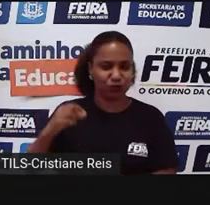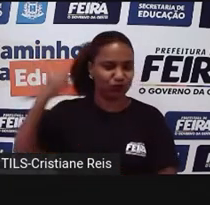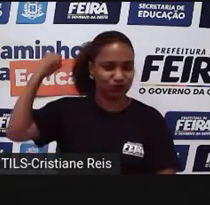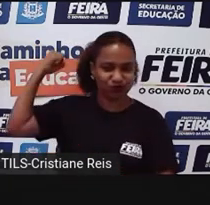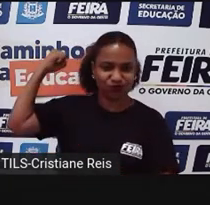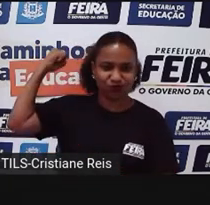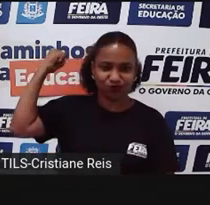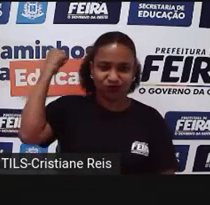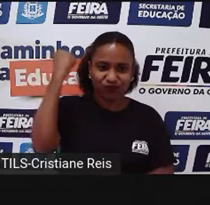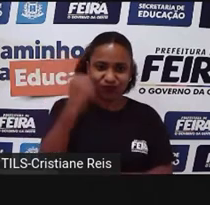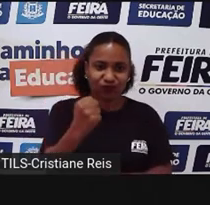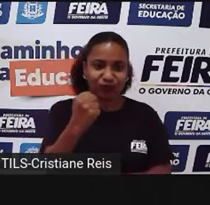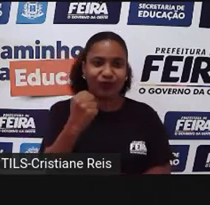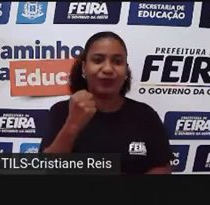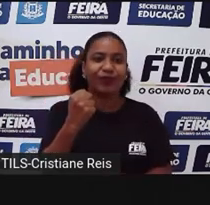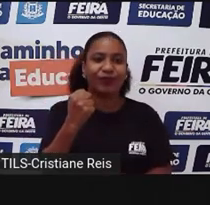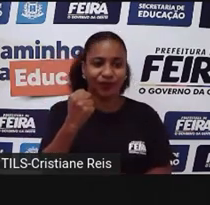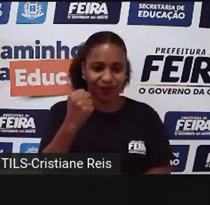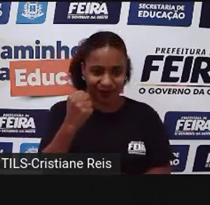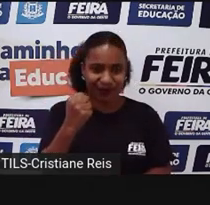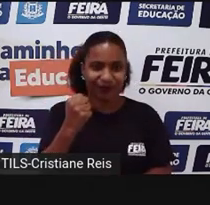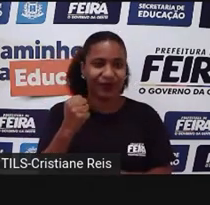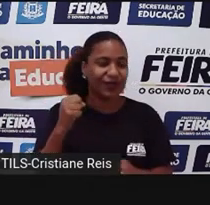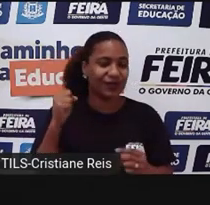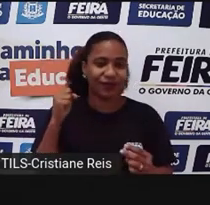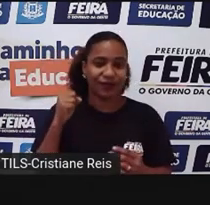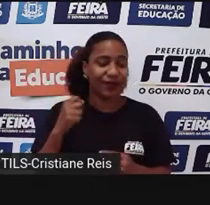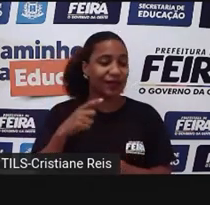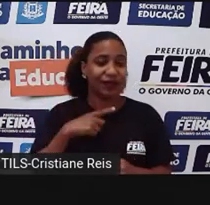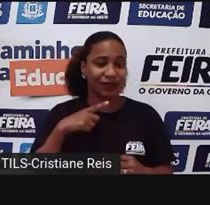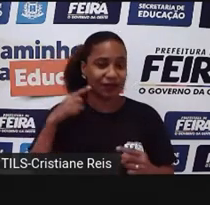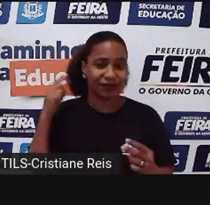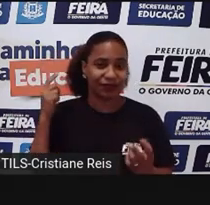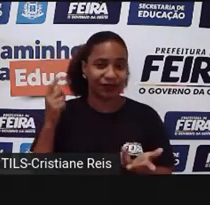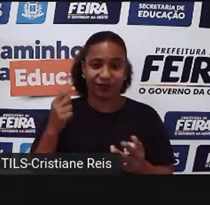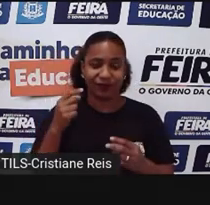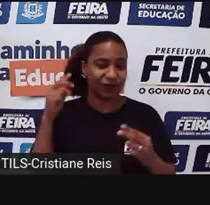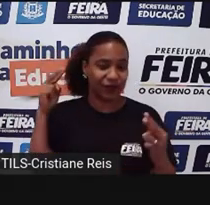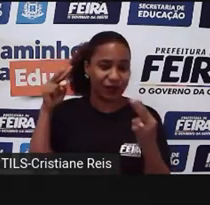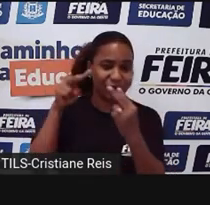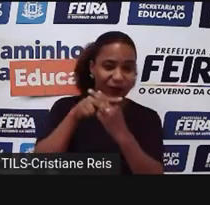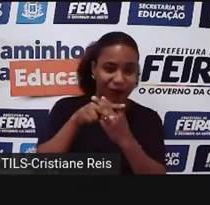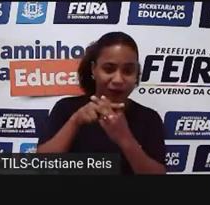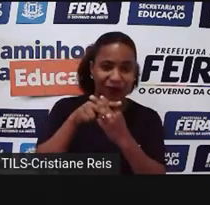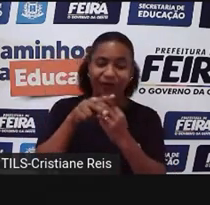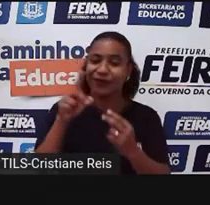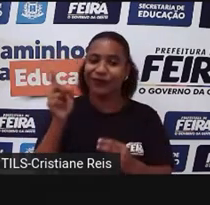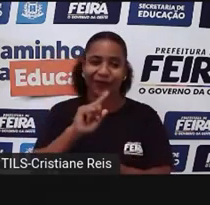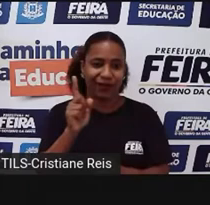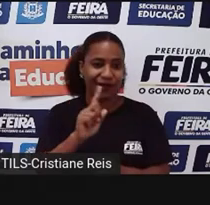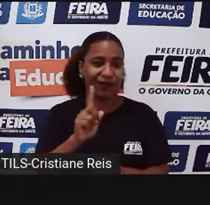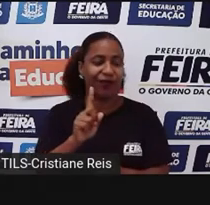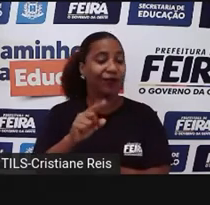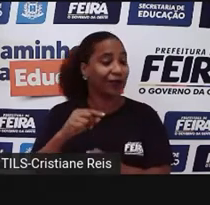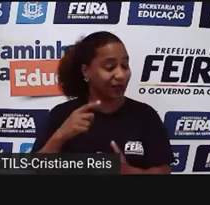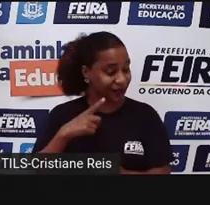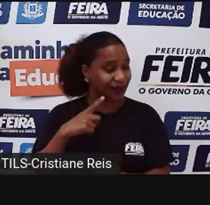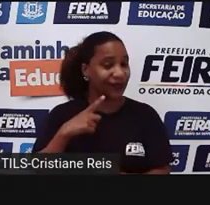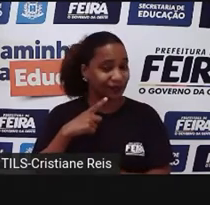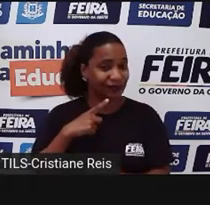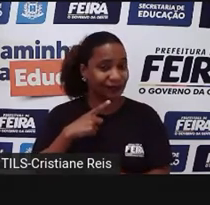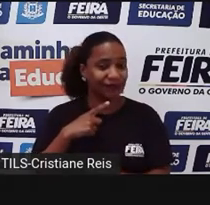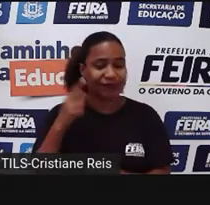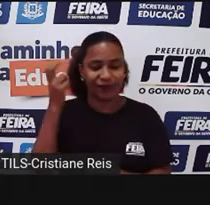Édipo derrotou, não foi através de luta, através de força, que ele era muito, não era forte, era fraco, né? Fisicamente. Mas ele era muito